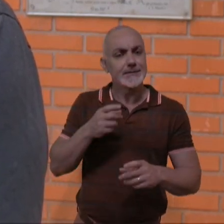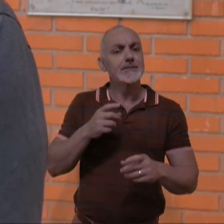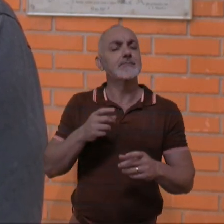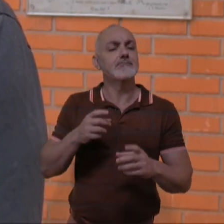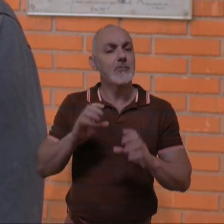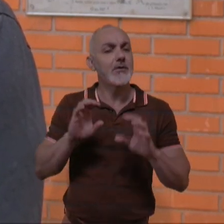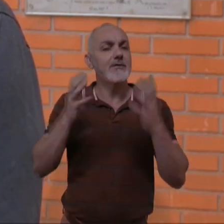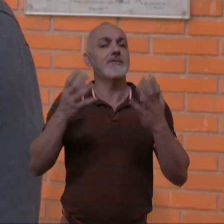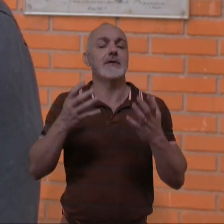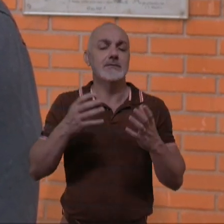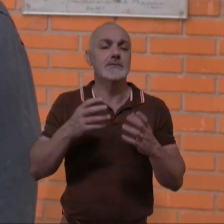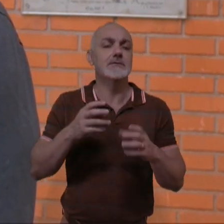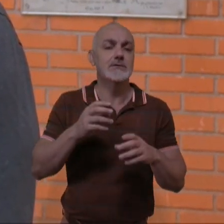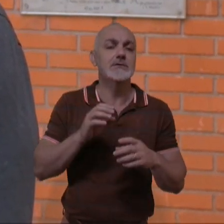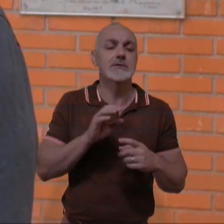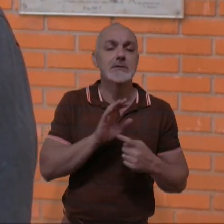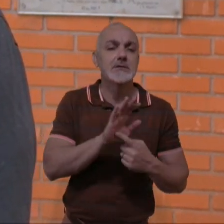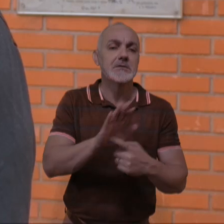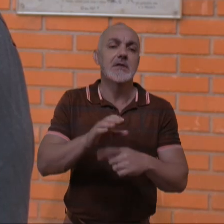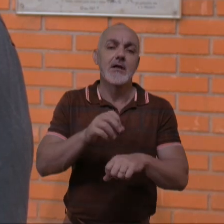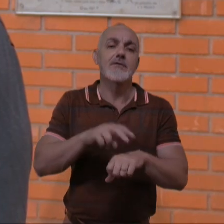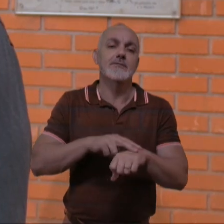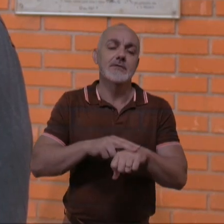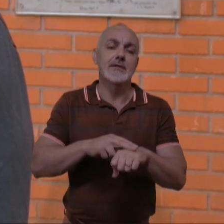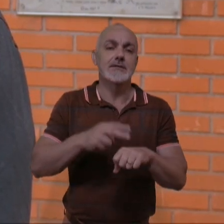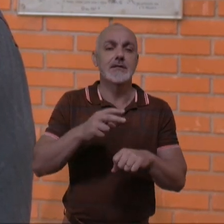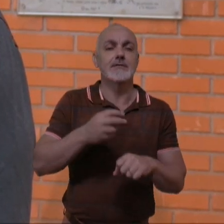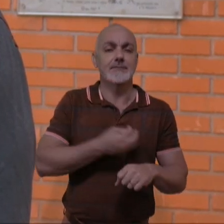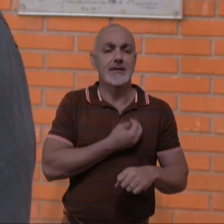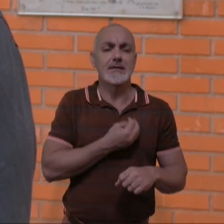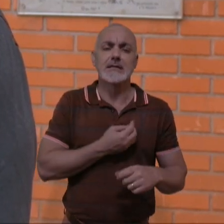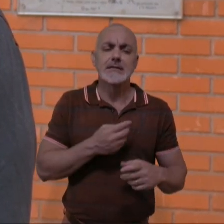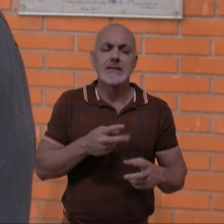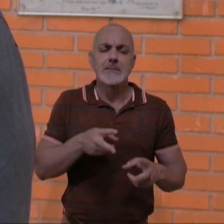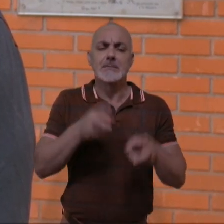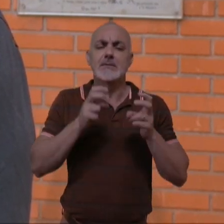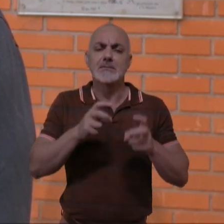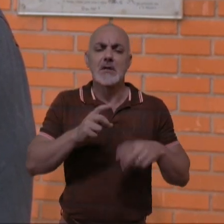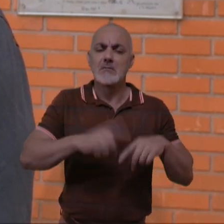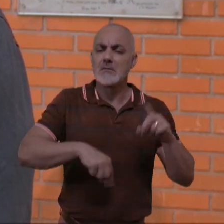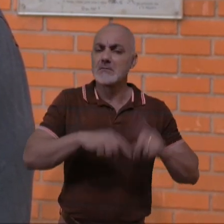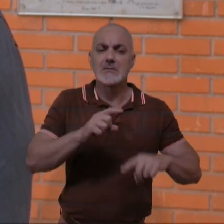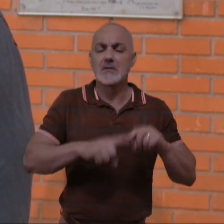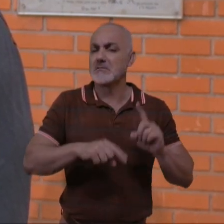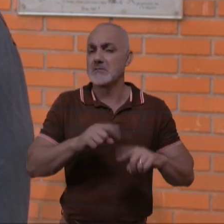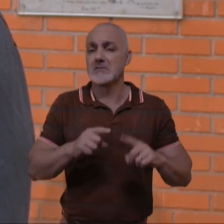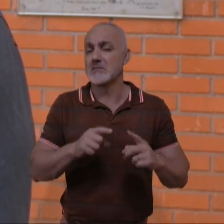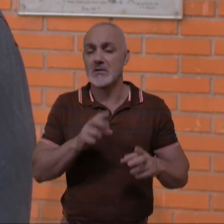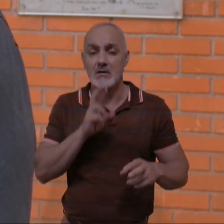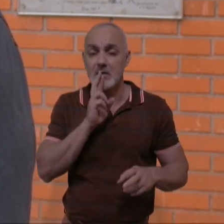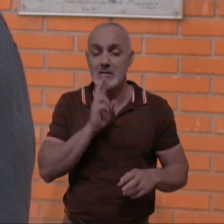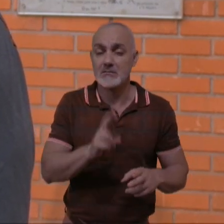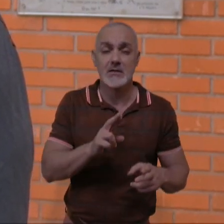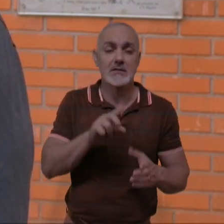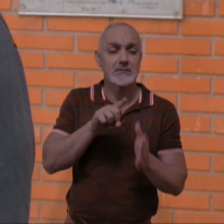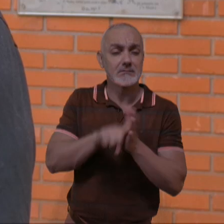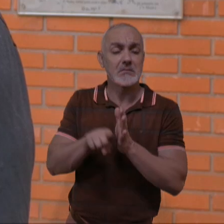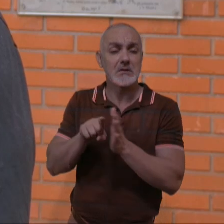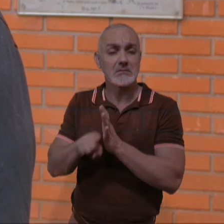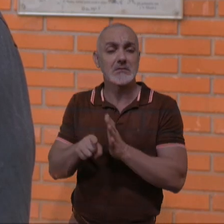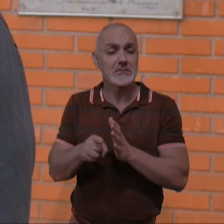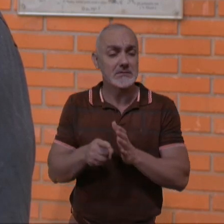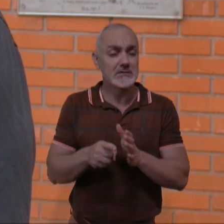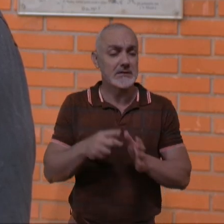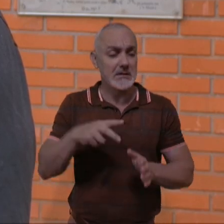Sinal Verde para a Vida. E a gente vem observando que o materialismo não tem respondido às questões de ordem